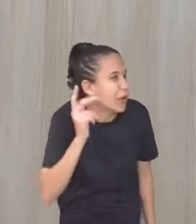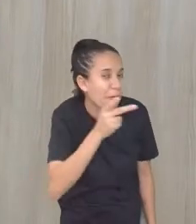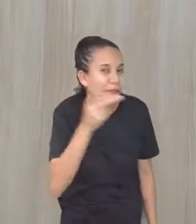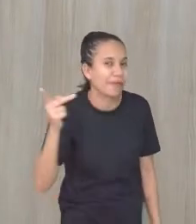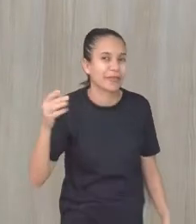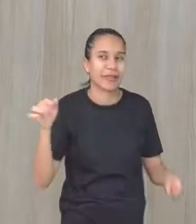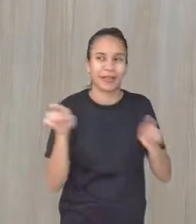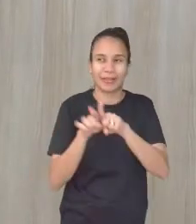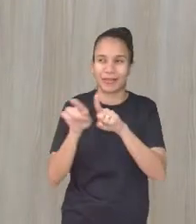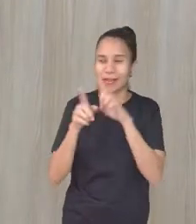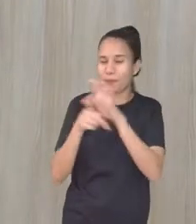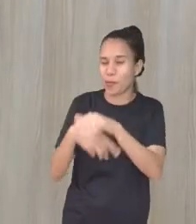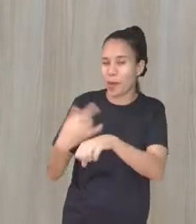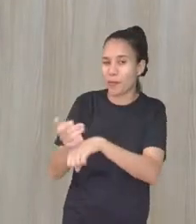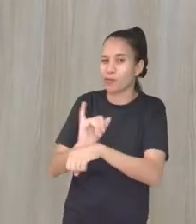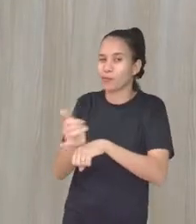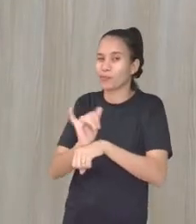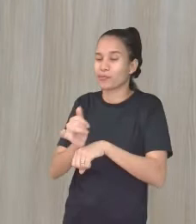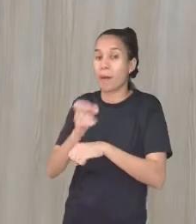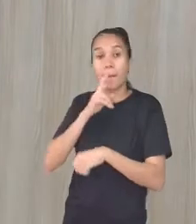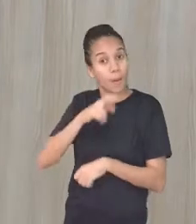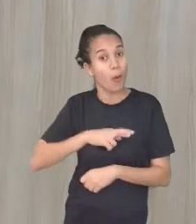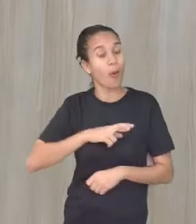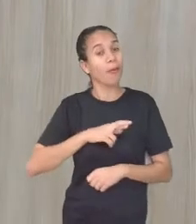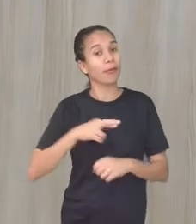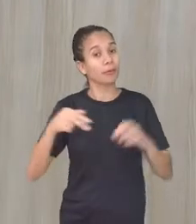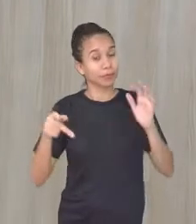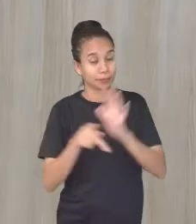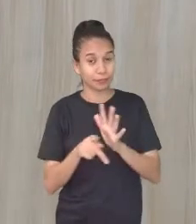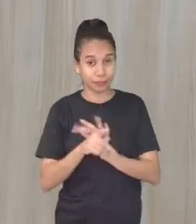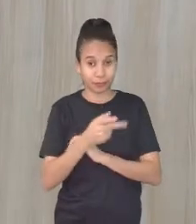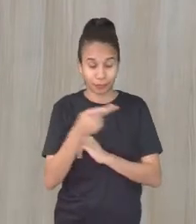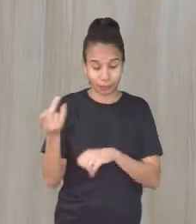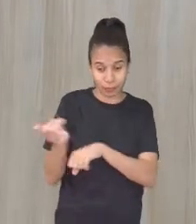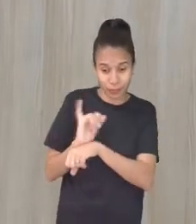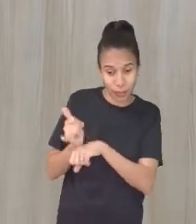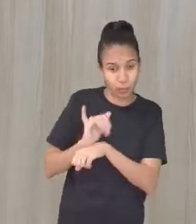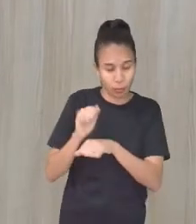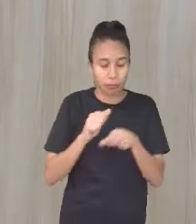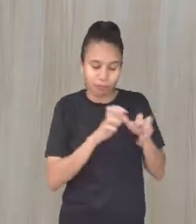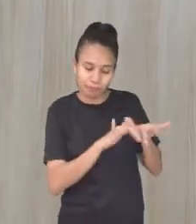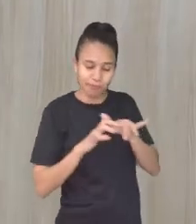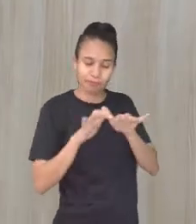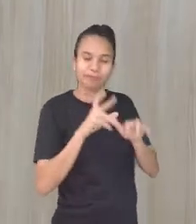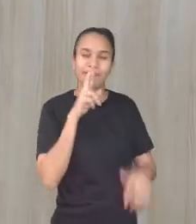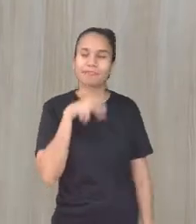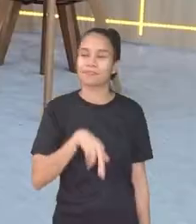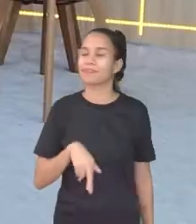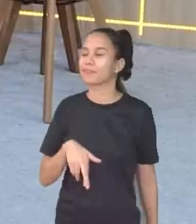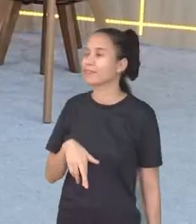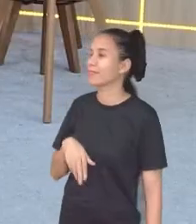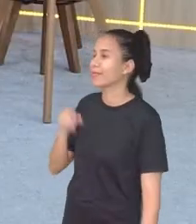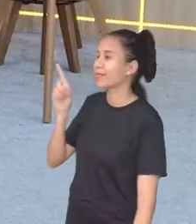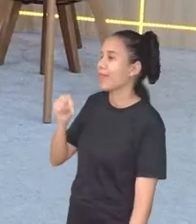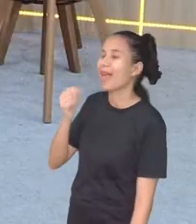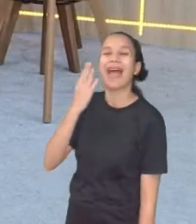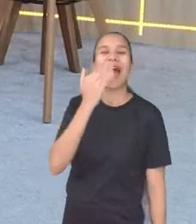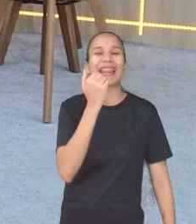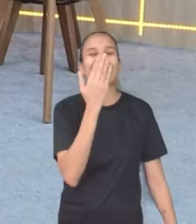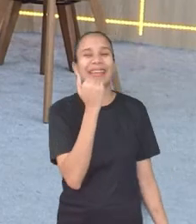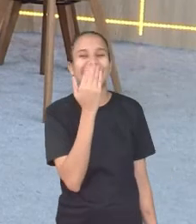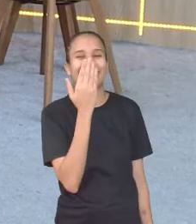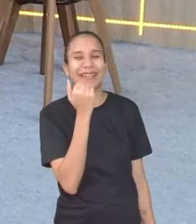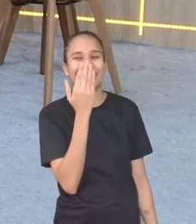ou que estão também no YouTube. Respondam lá, quando vocês estiverem no YouTube, lá no chat. Diz aí, professora Cláudia. A alimentação, não é,